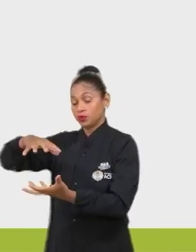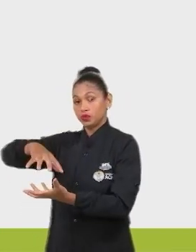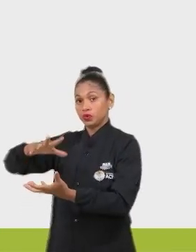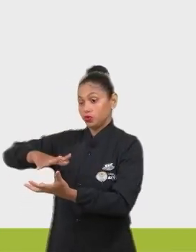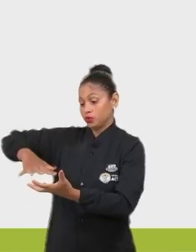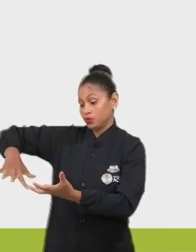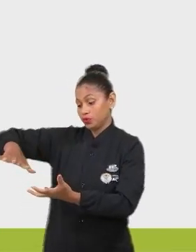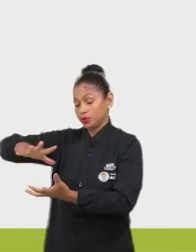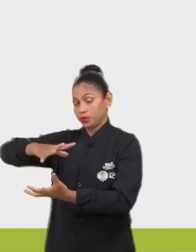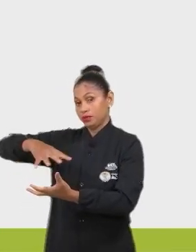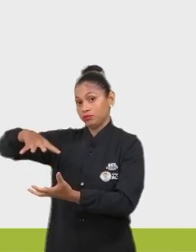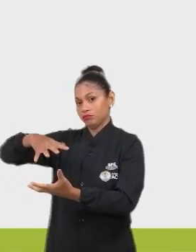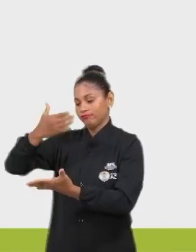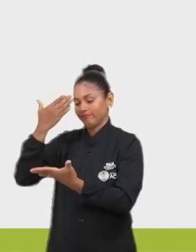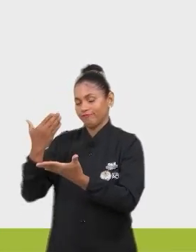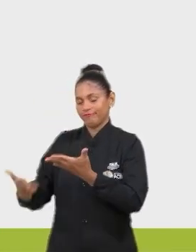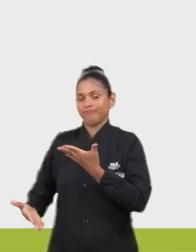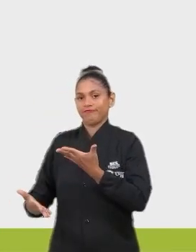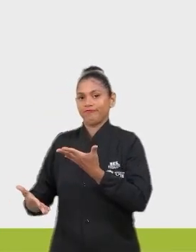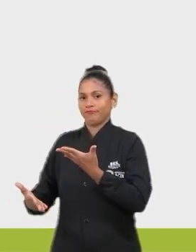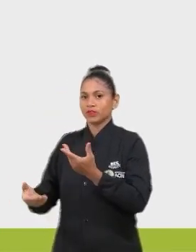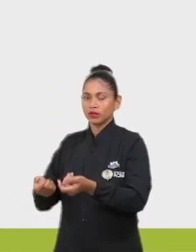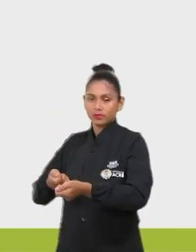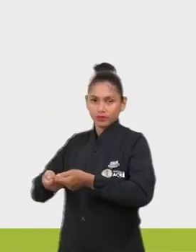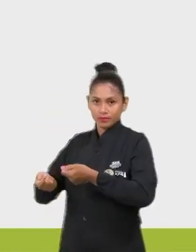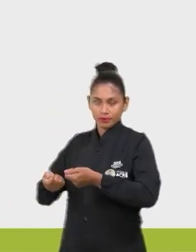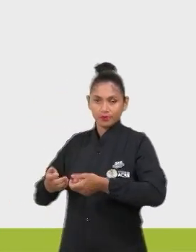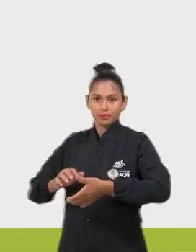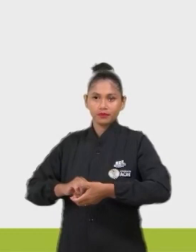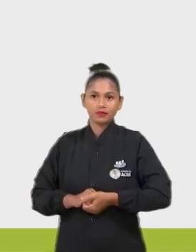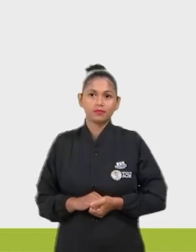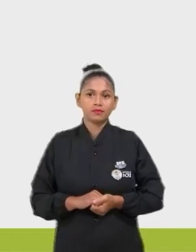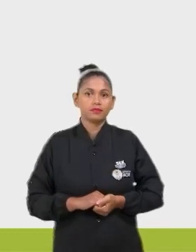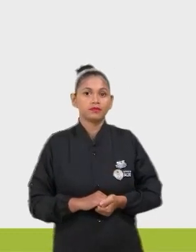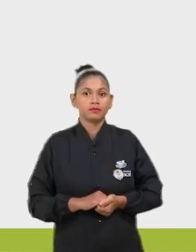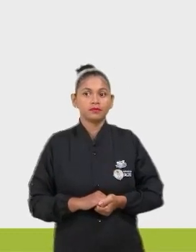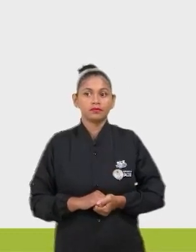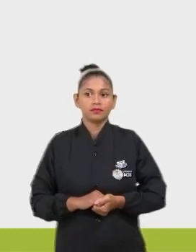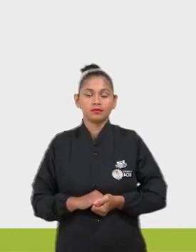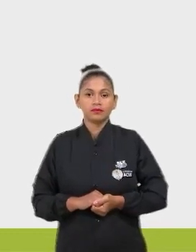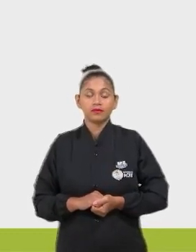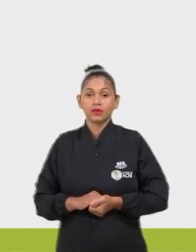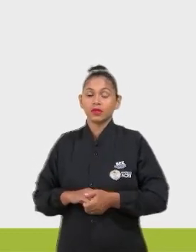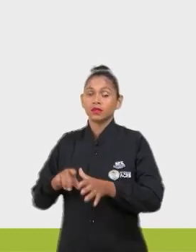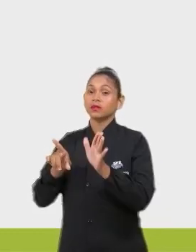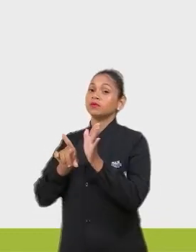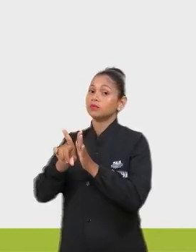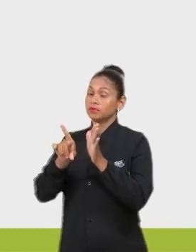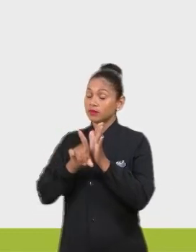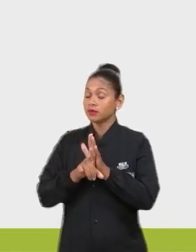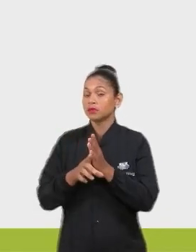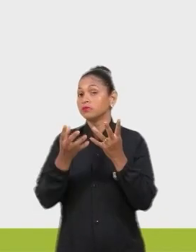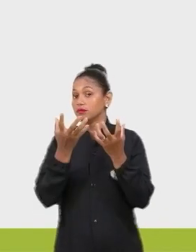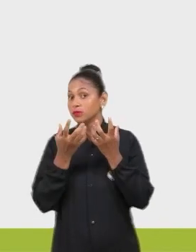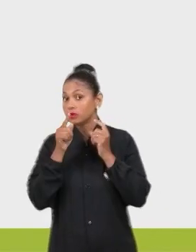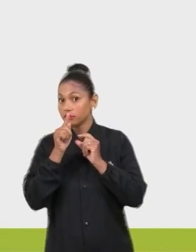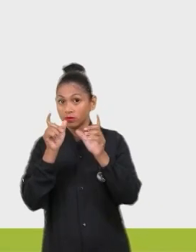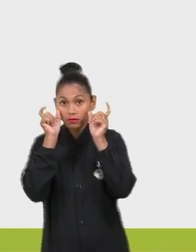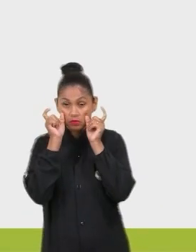e perda da sua estabilidade. E, nessa questão, eu queria que vocês